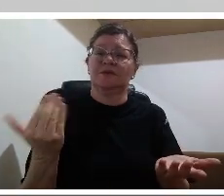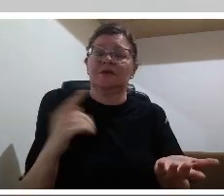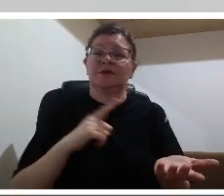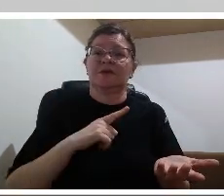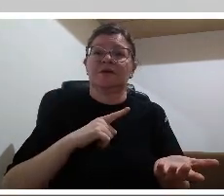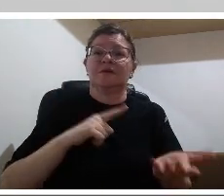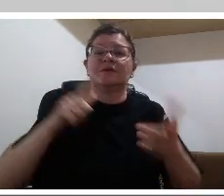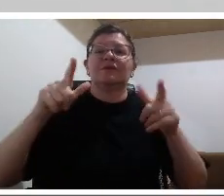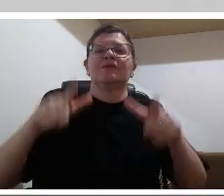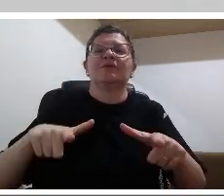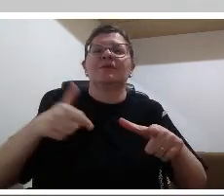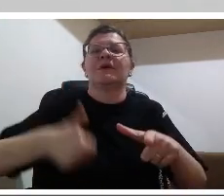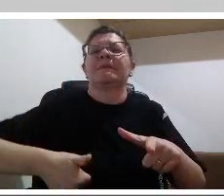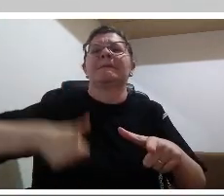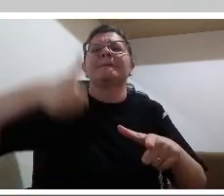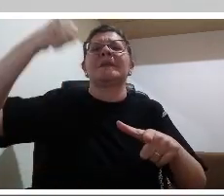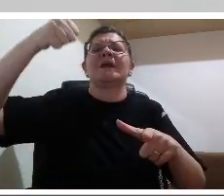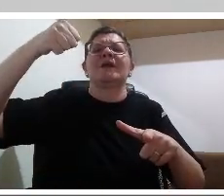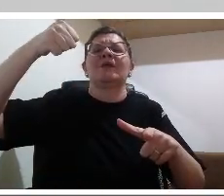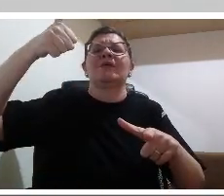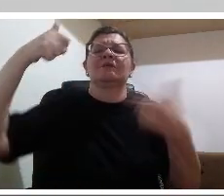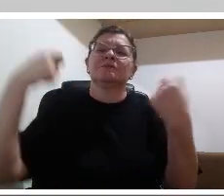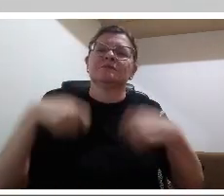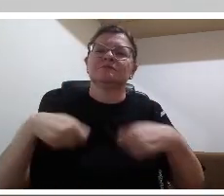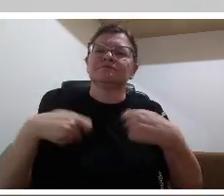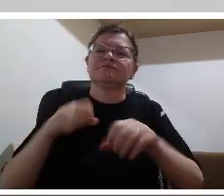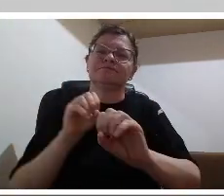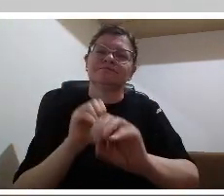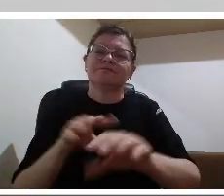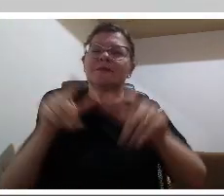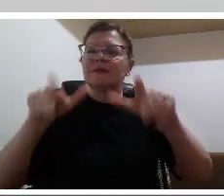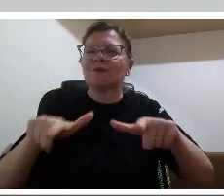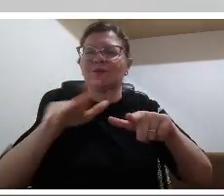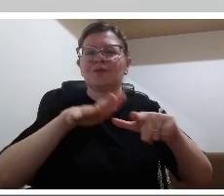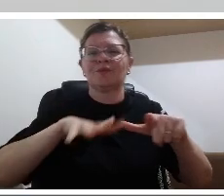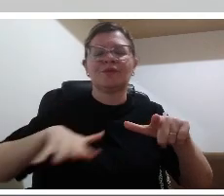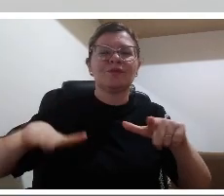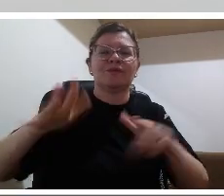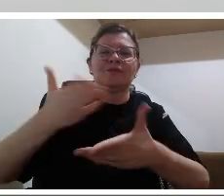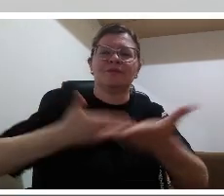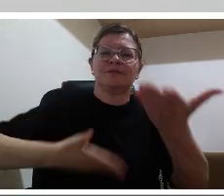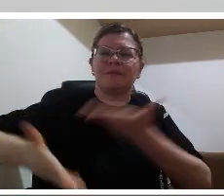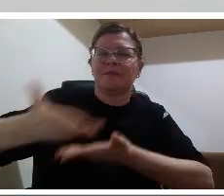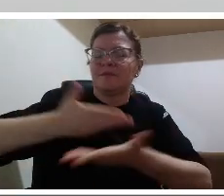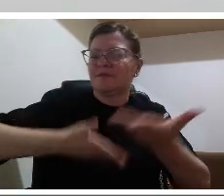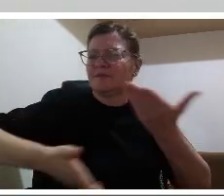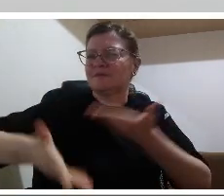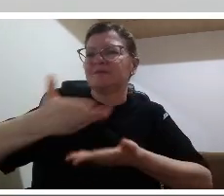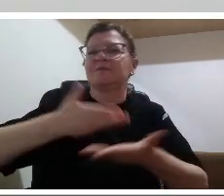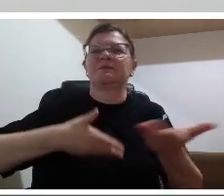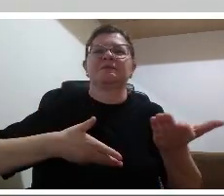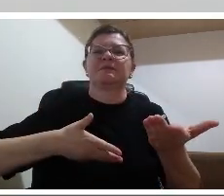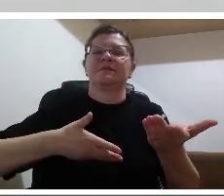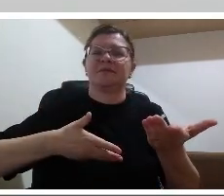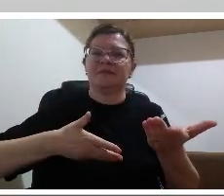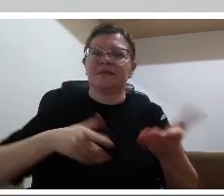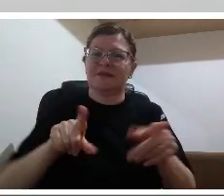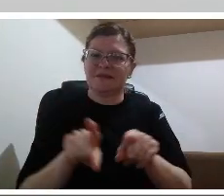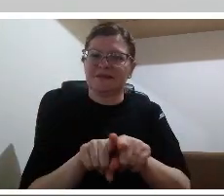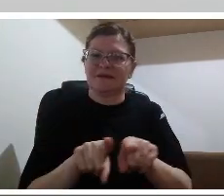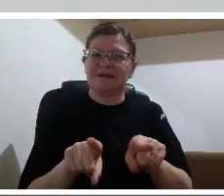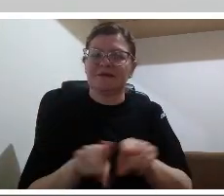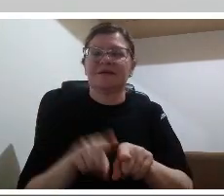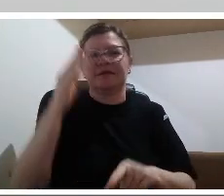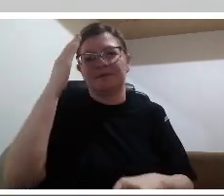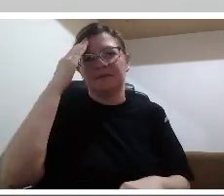nós sabemos também o quanto que os alunos aprendem na mediação com seus pares e isso está impossibilitado nesse